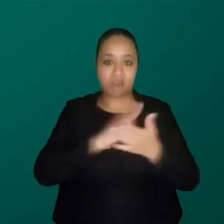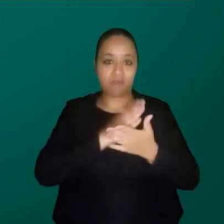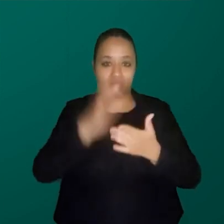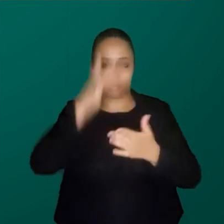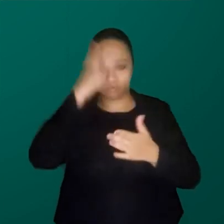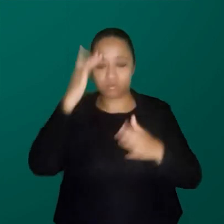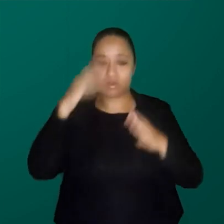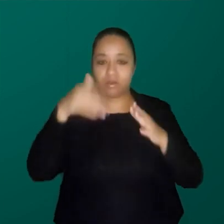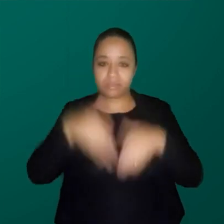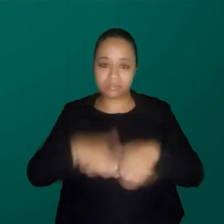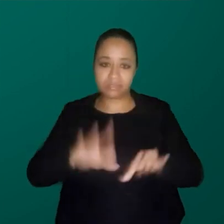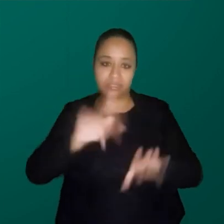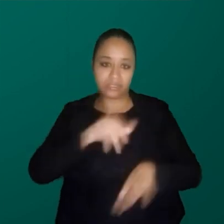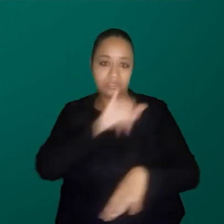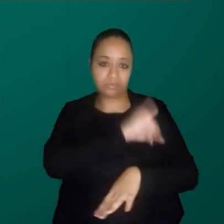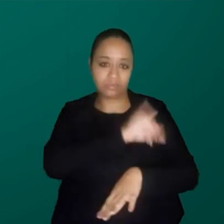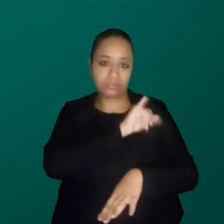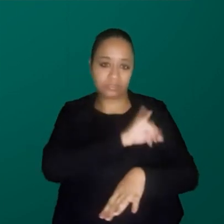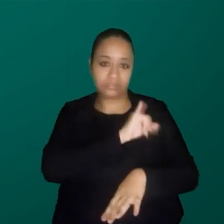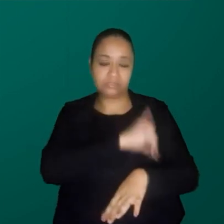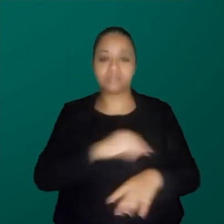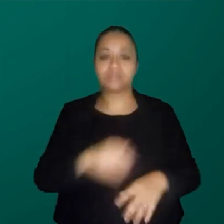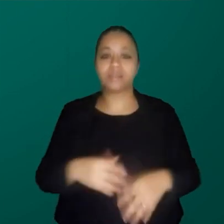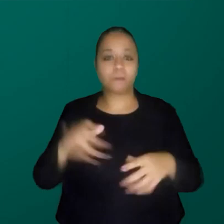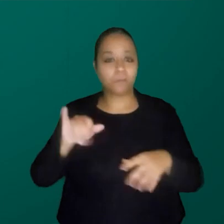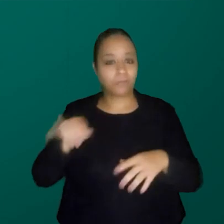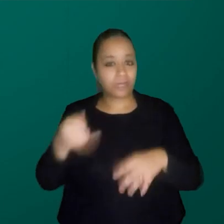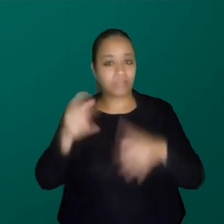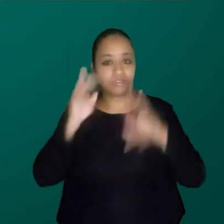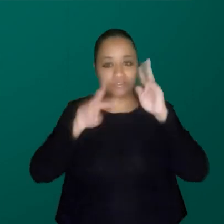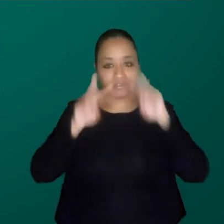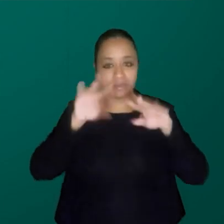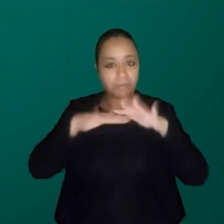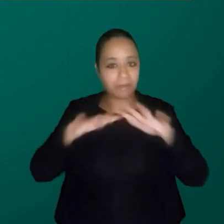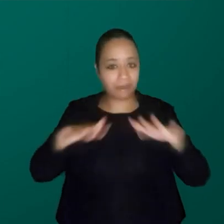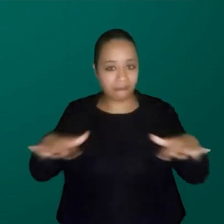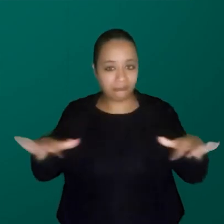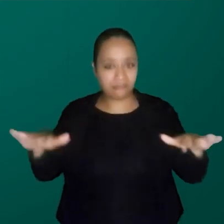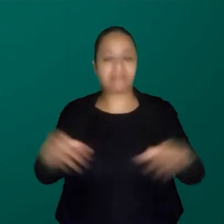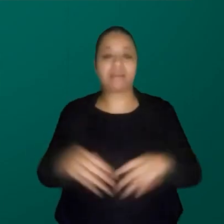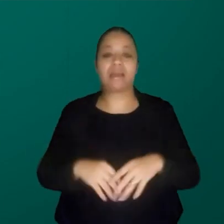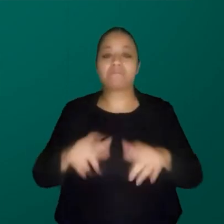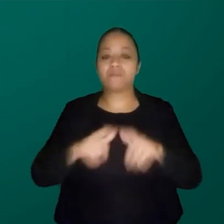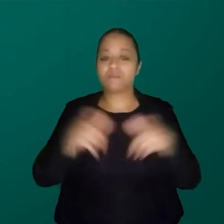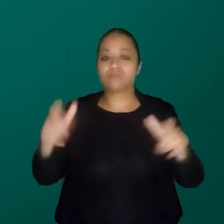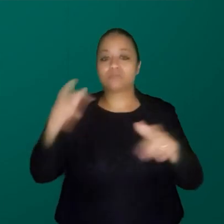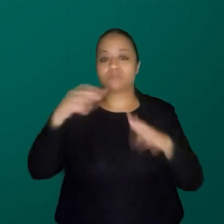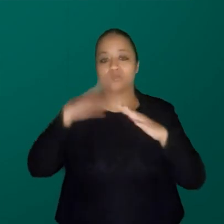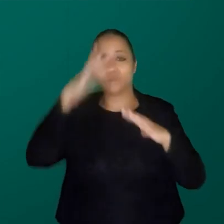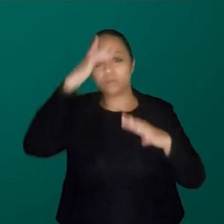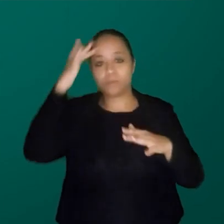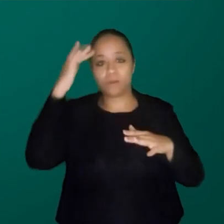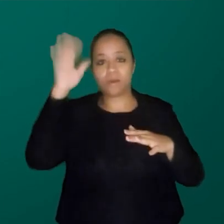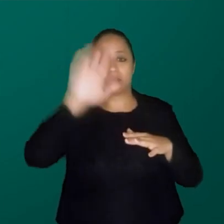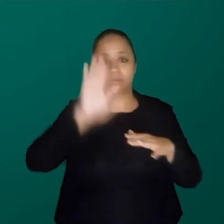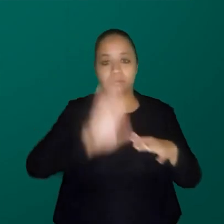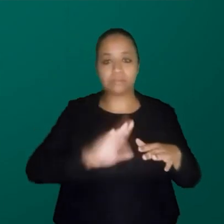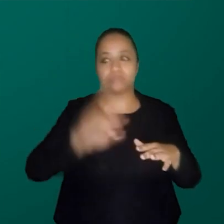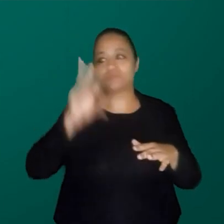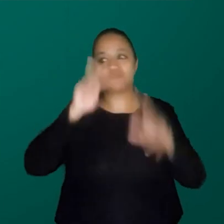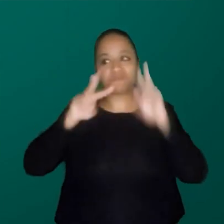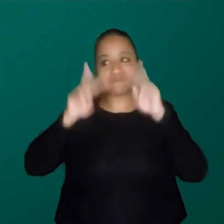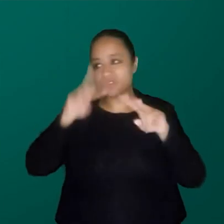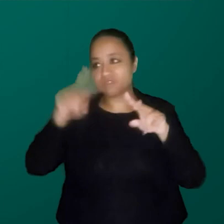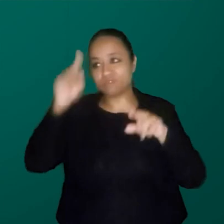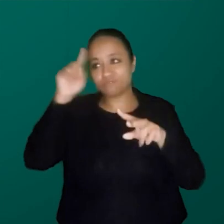são daqui do Rio, vocês também, tem a oportunidade de ver o mar, mas muitas pessoas, a maioria das pessoas no Brasil não vê o mar todos os dias, então eu